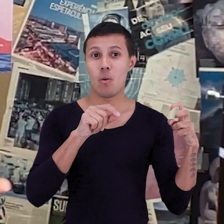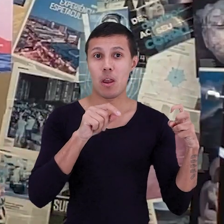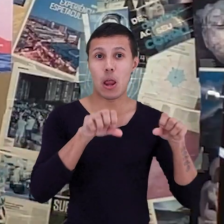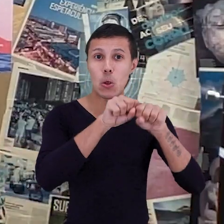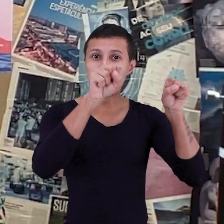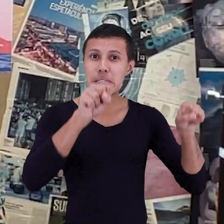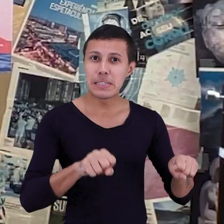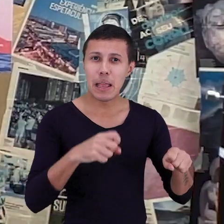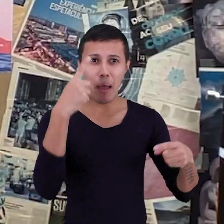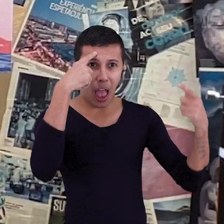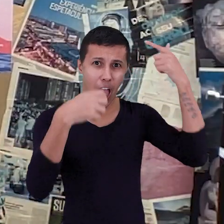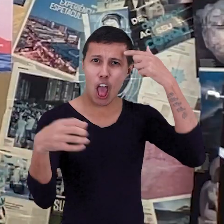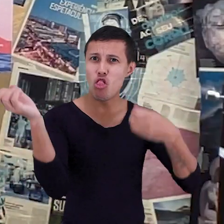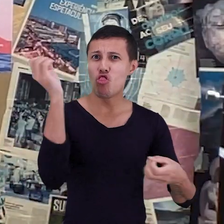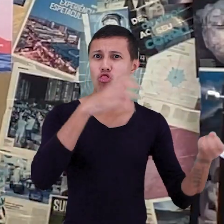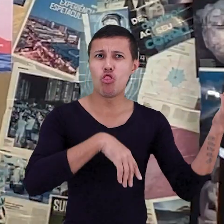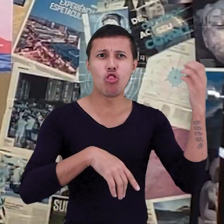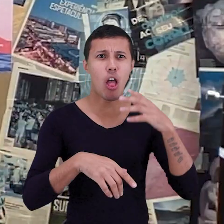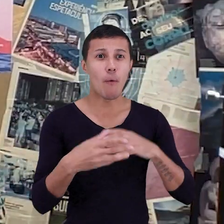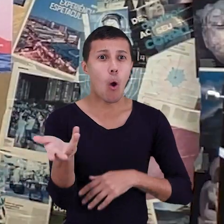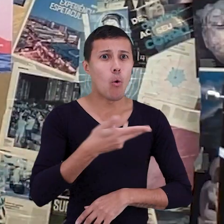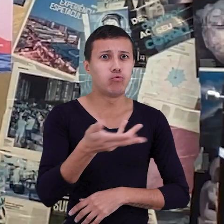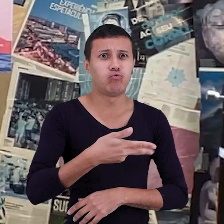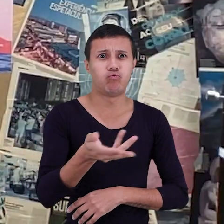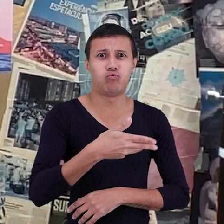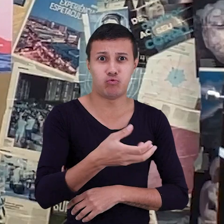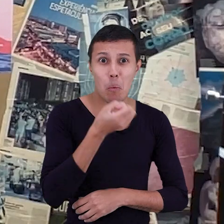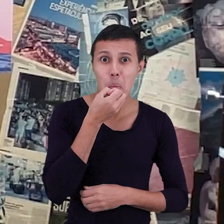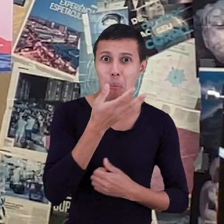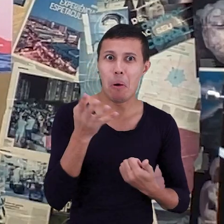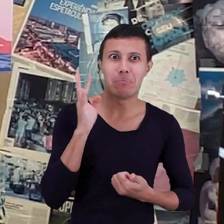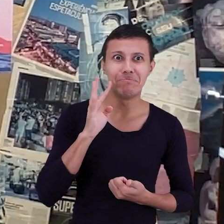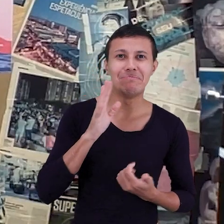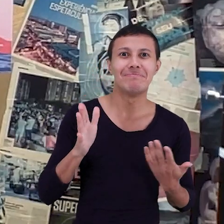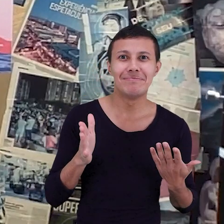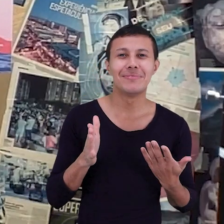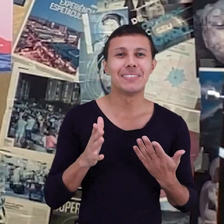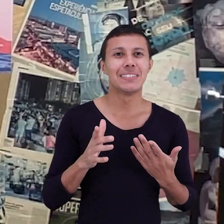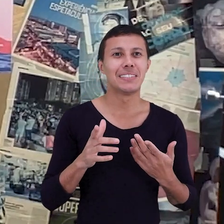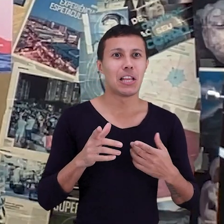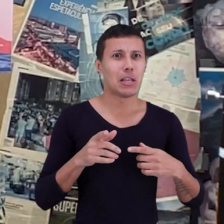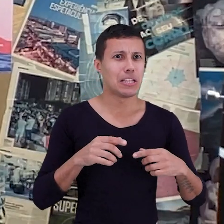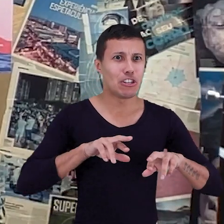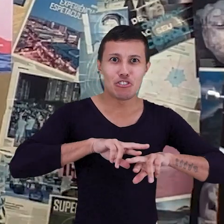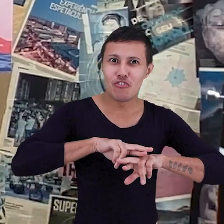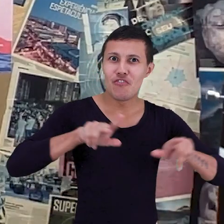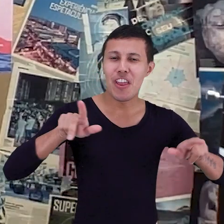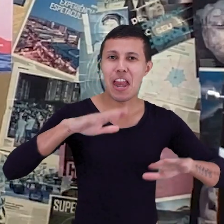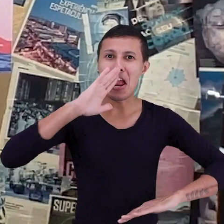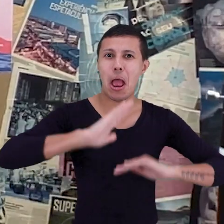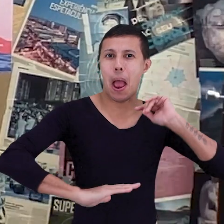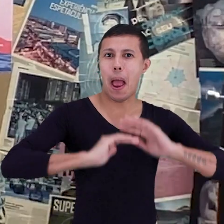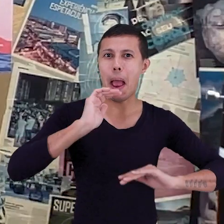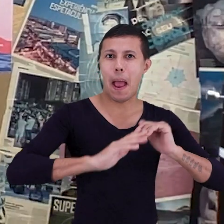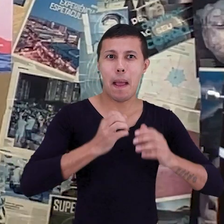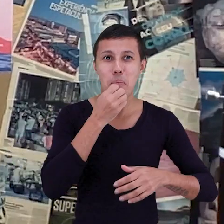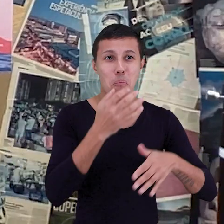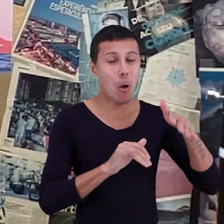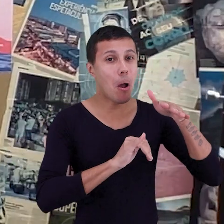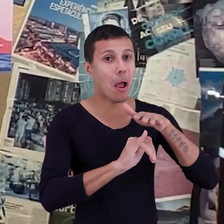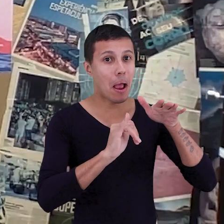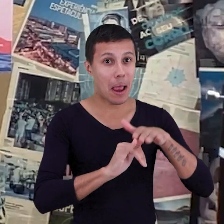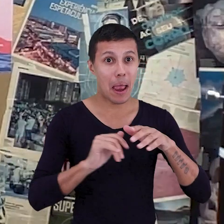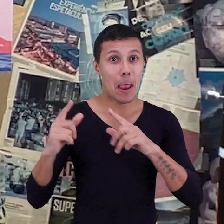ecossistema de inovação muito acelerado, muito legal, né? Ele gira de um jeito muito bacana para as startups.